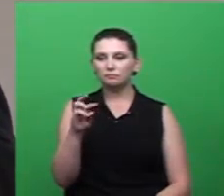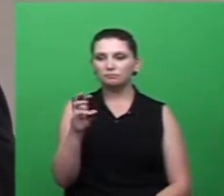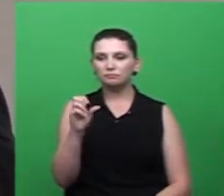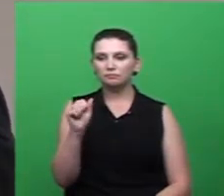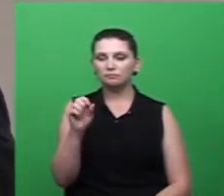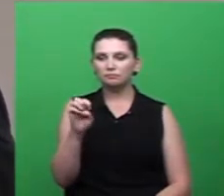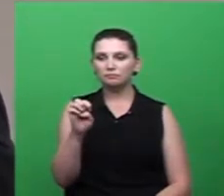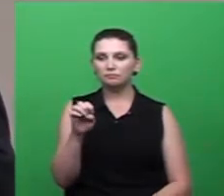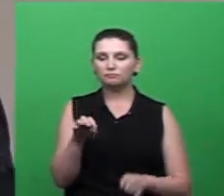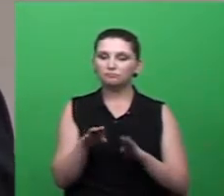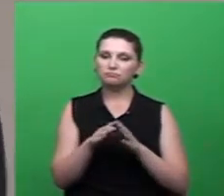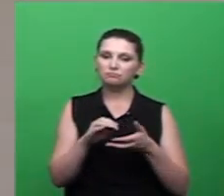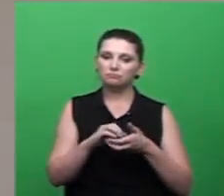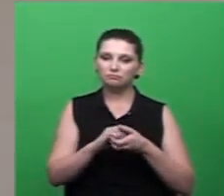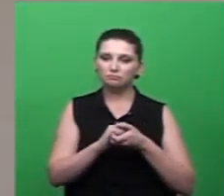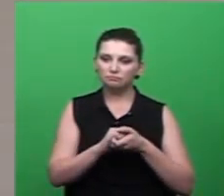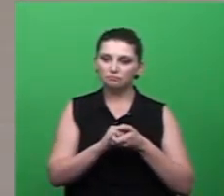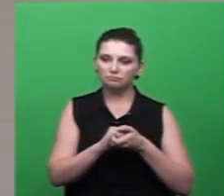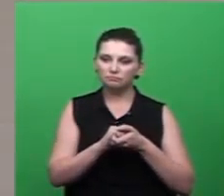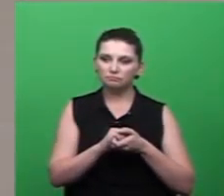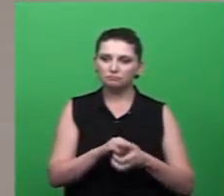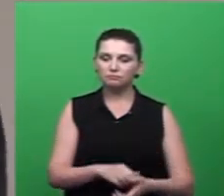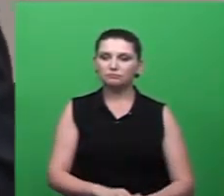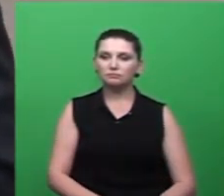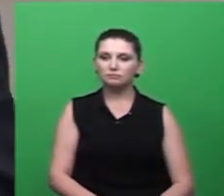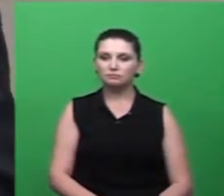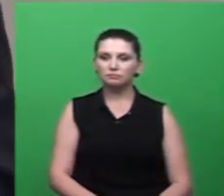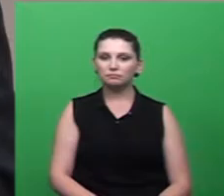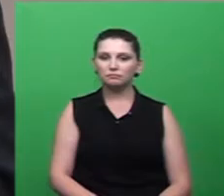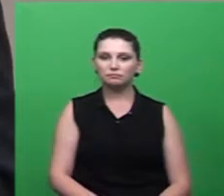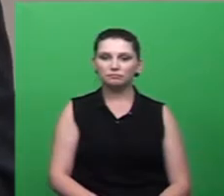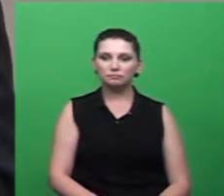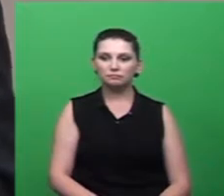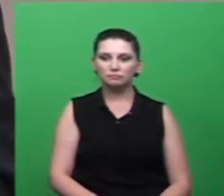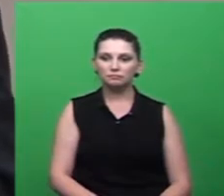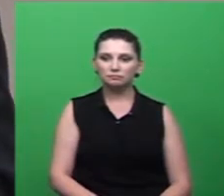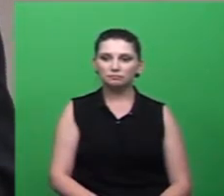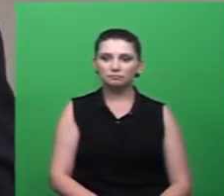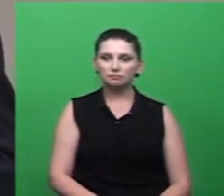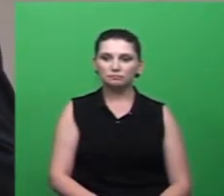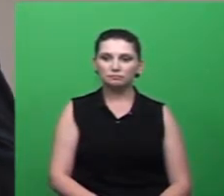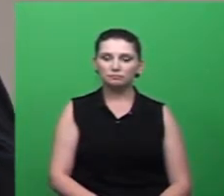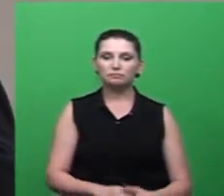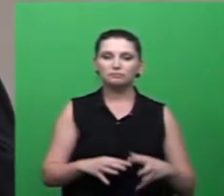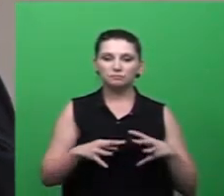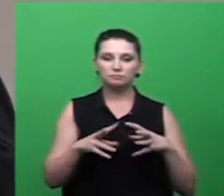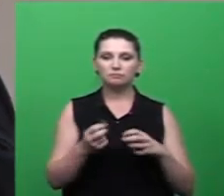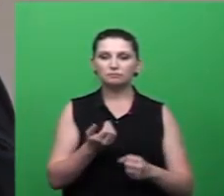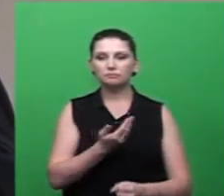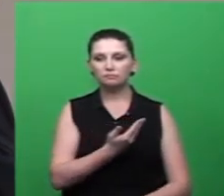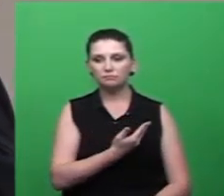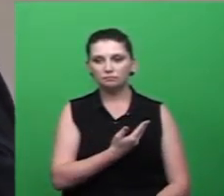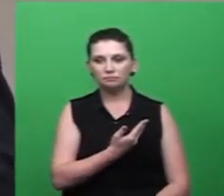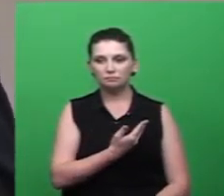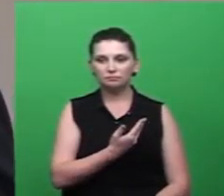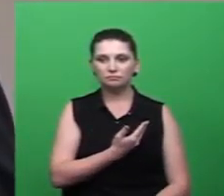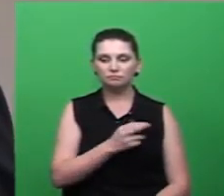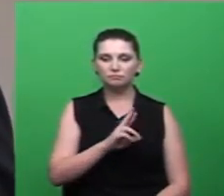cumprimentar ao nossos amigos Ricardinho